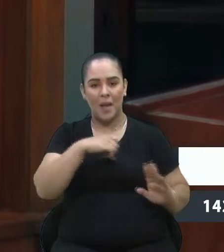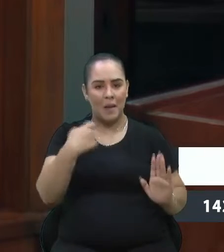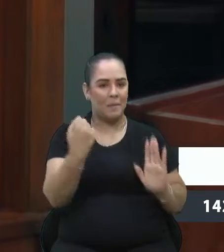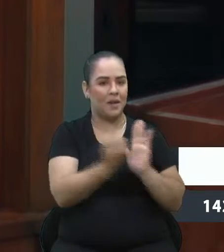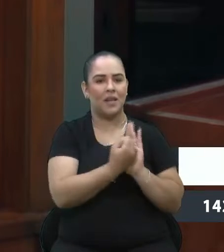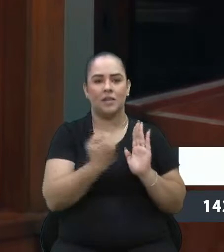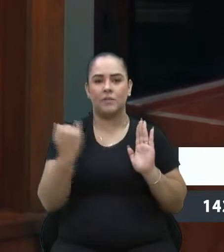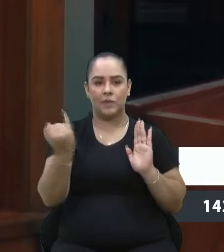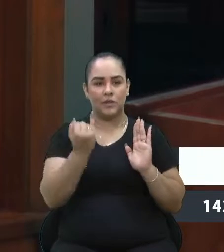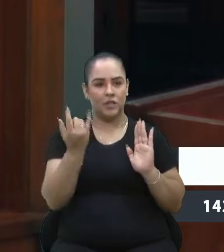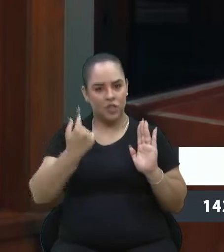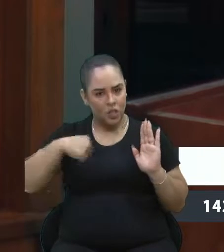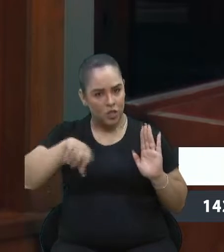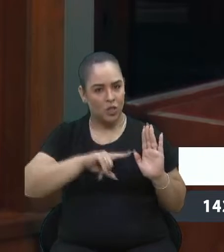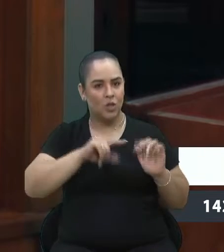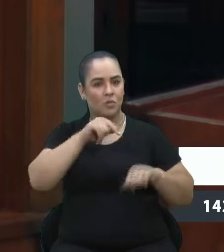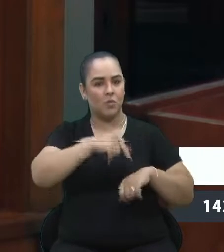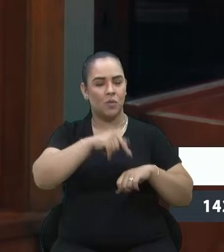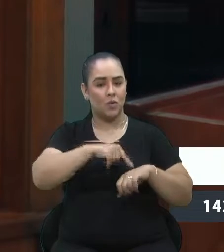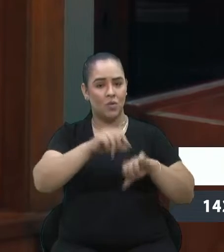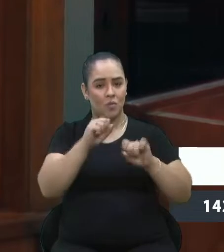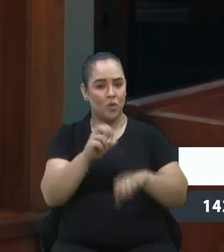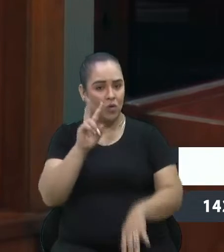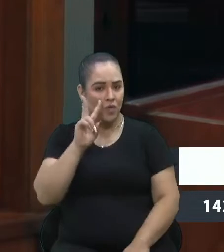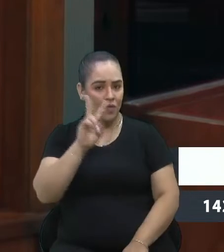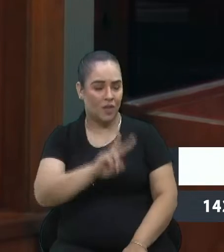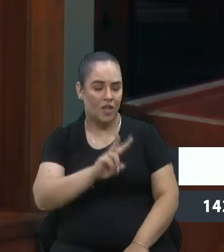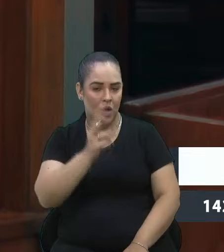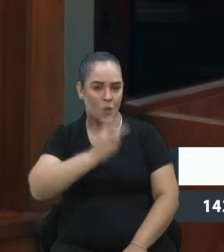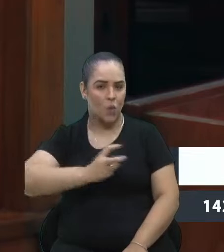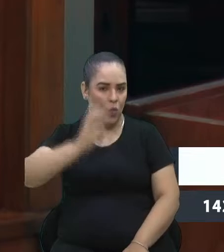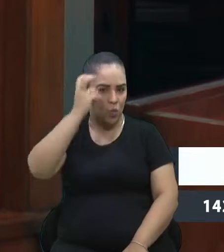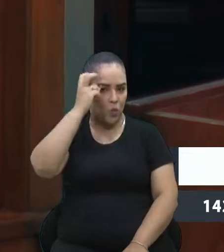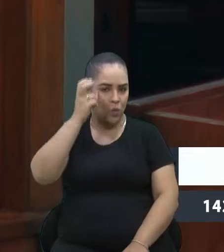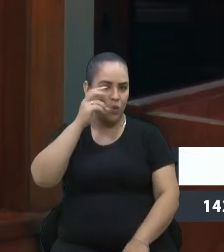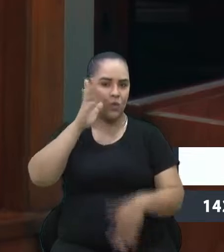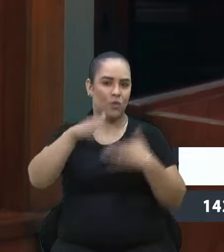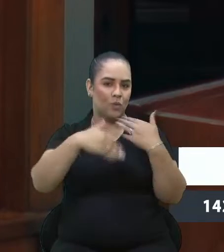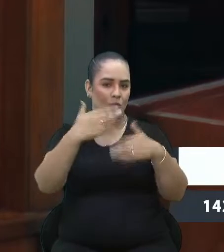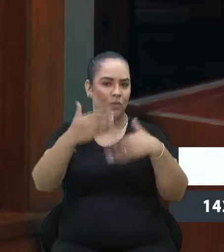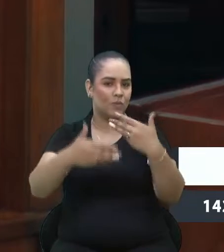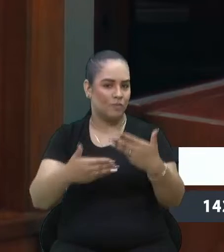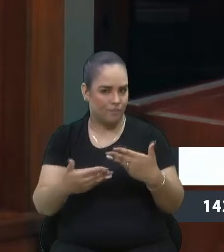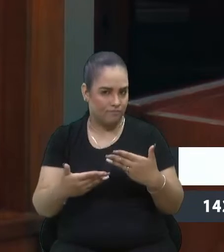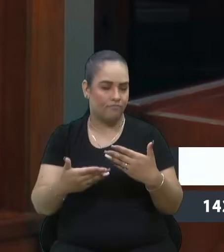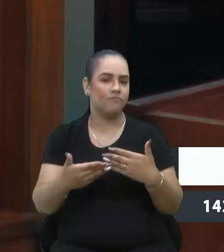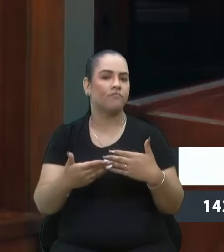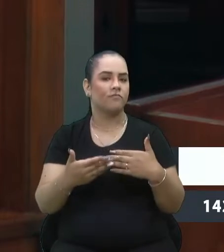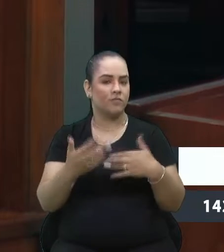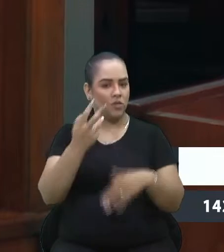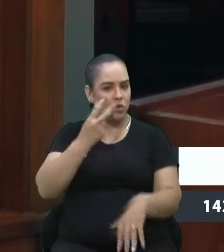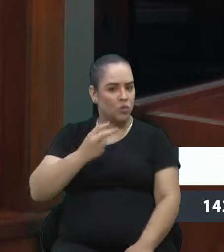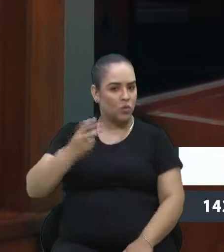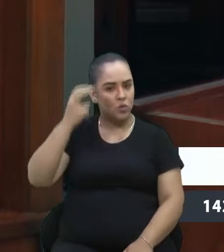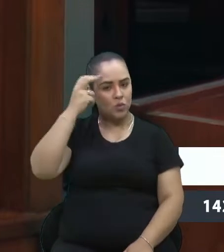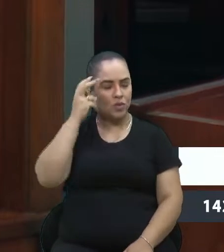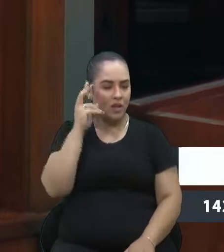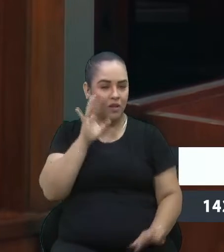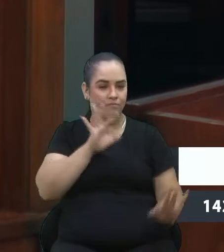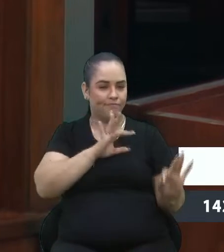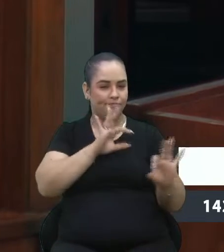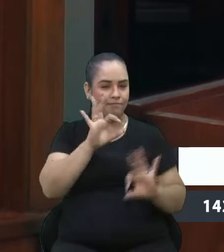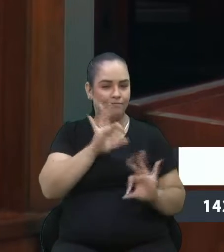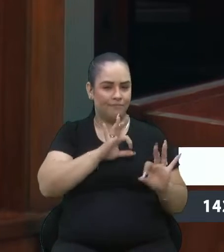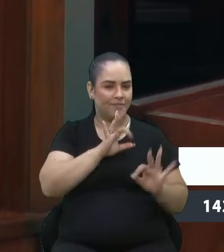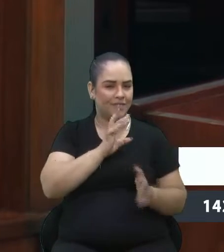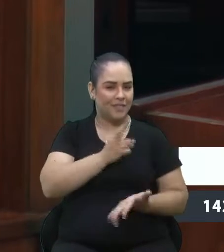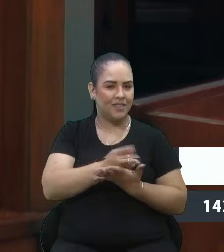com os quais a gente pode ver, vereador Felipe, a nossa cultura sendo construída, a nossa cultura sendo moldada. E a cada